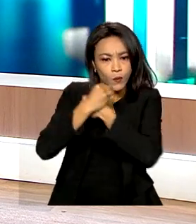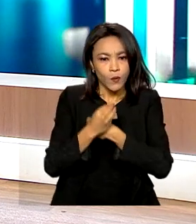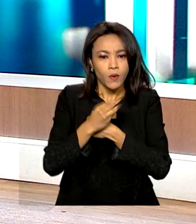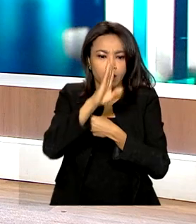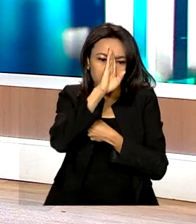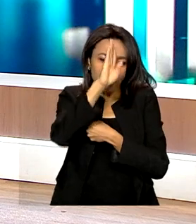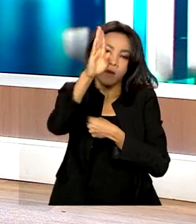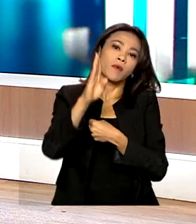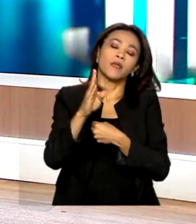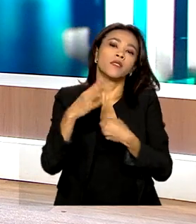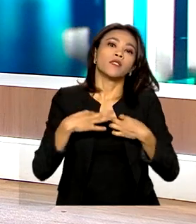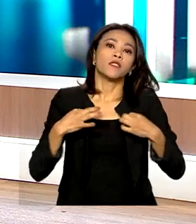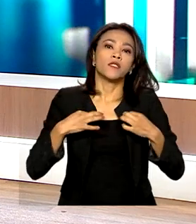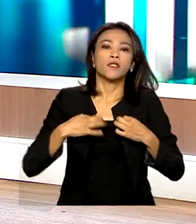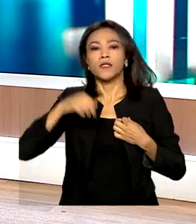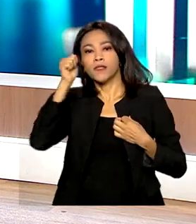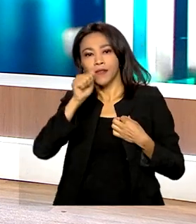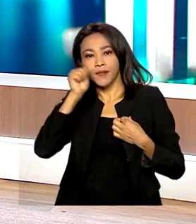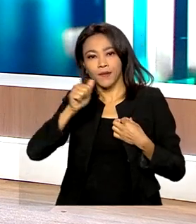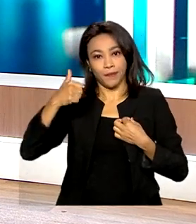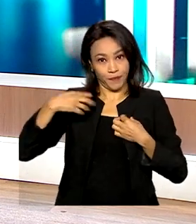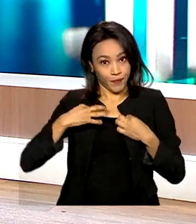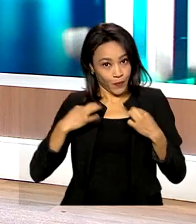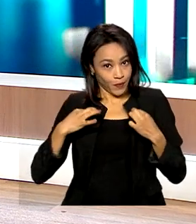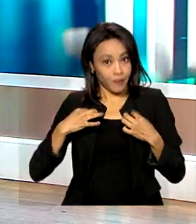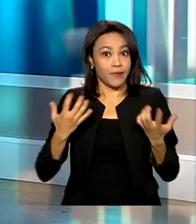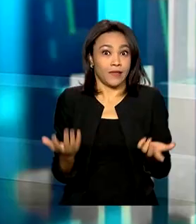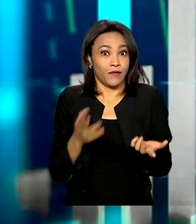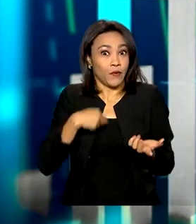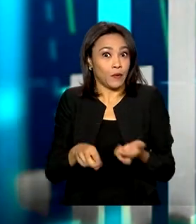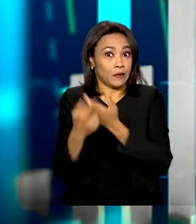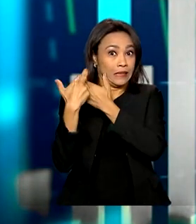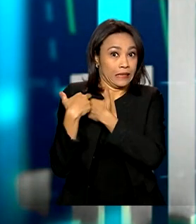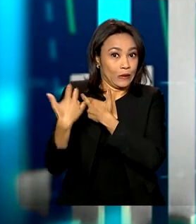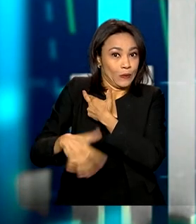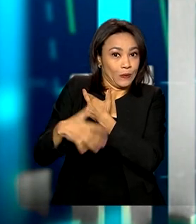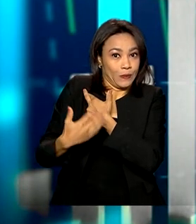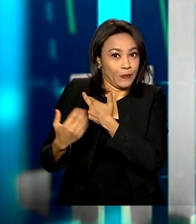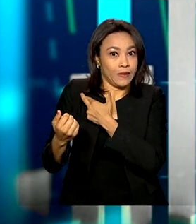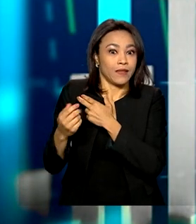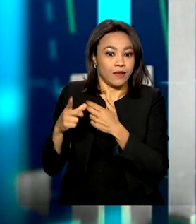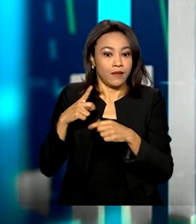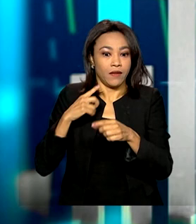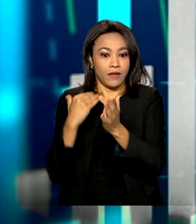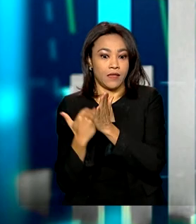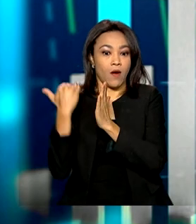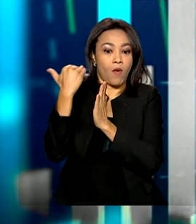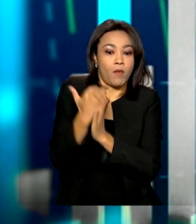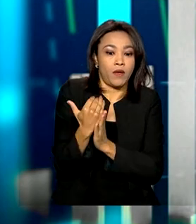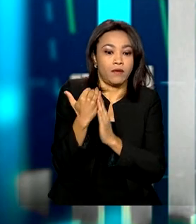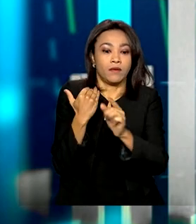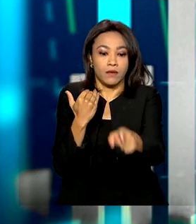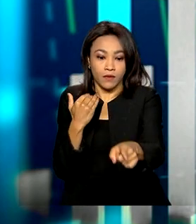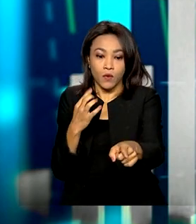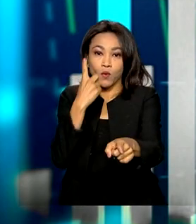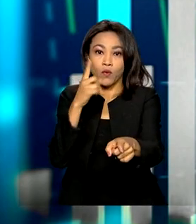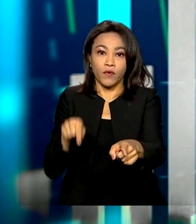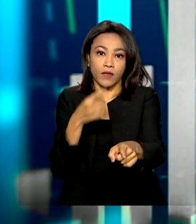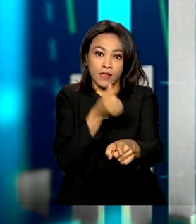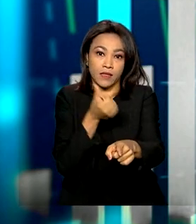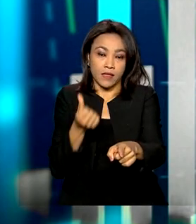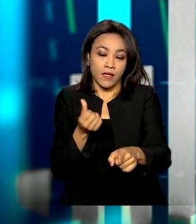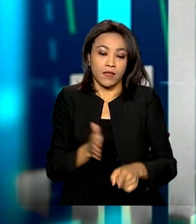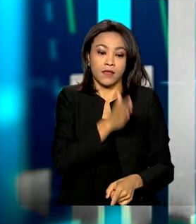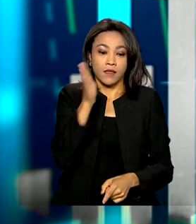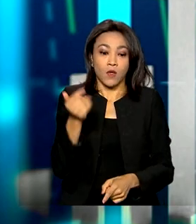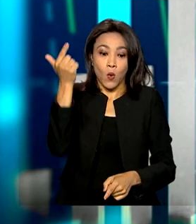e, em particular, moda feminina, que foram os responsáveis por essa alta de 1,66%. Na área de saúde, os planos de saúde